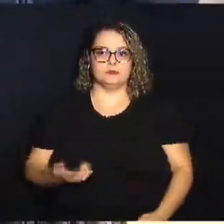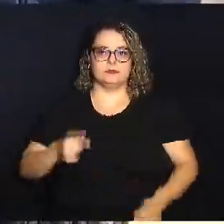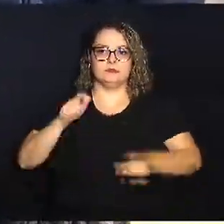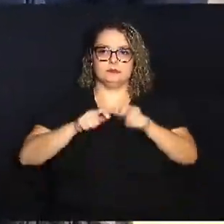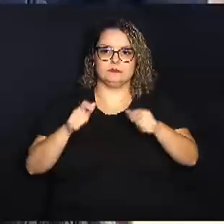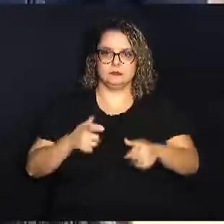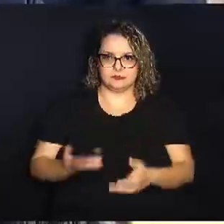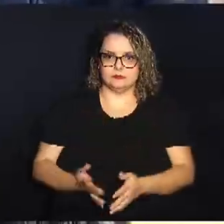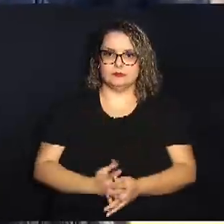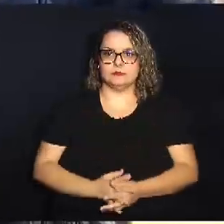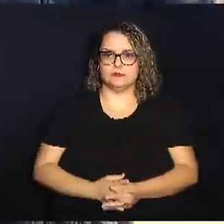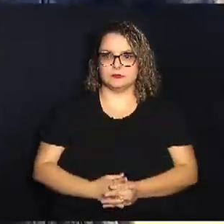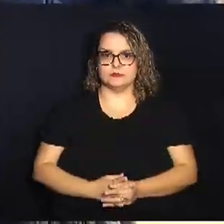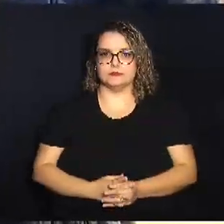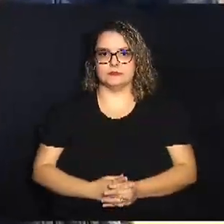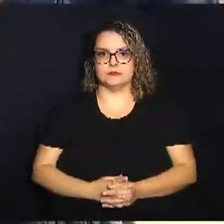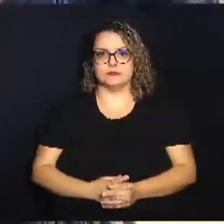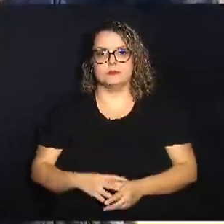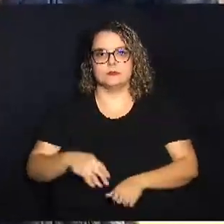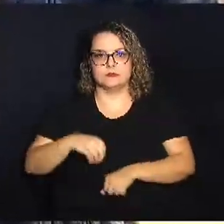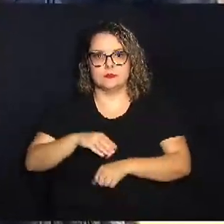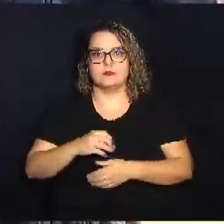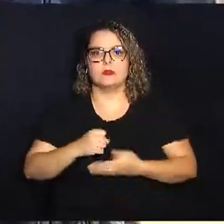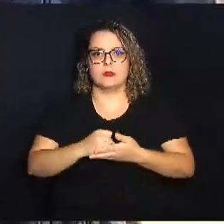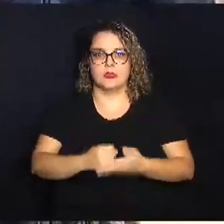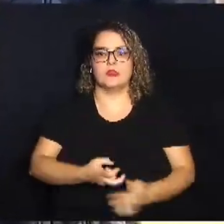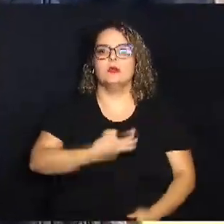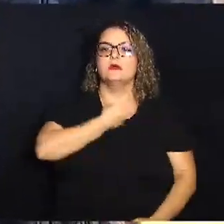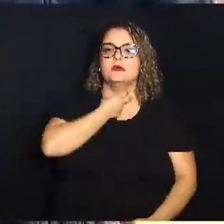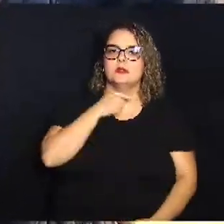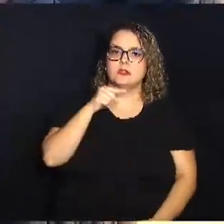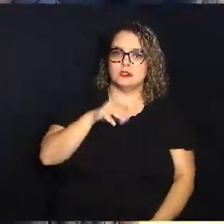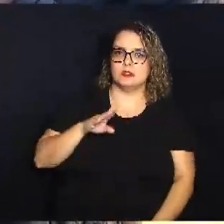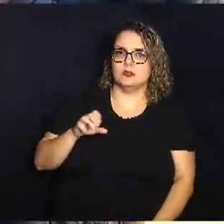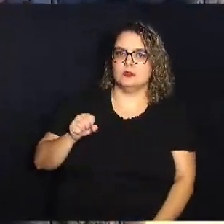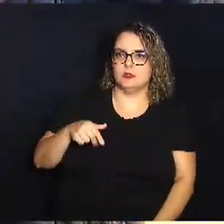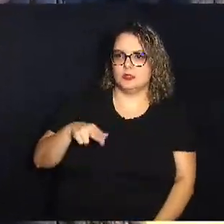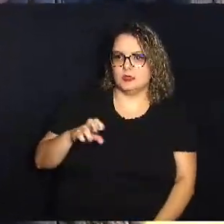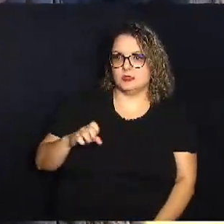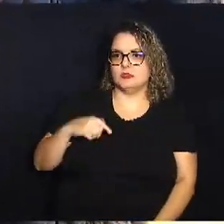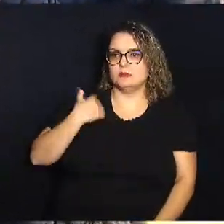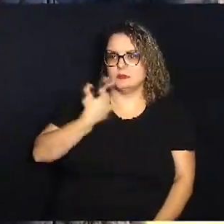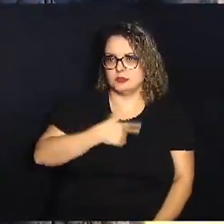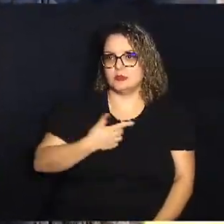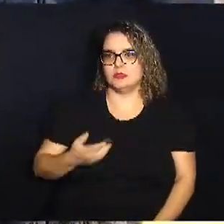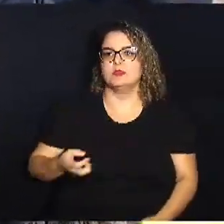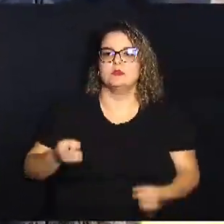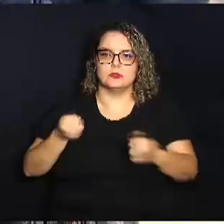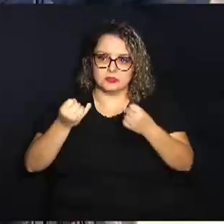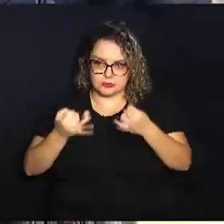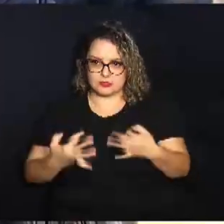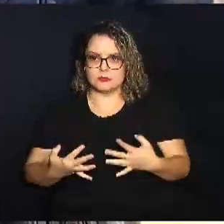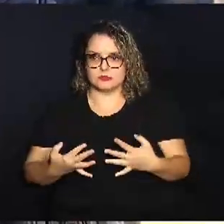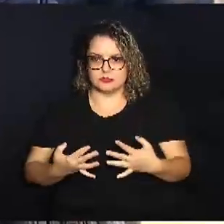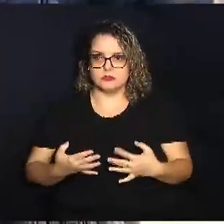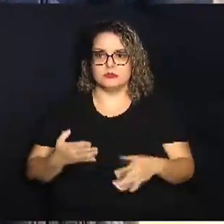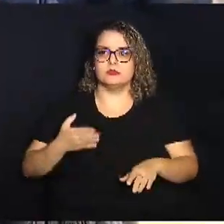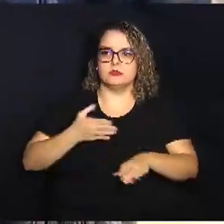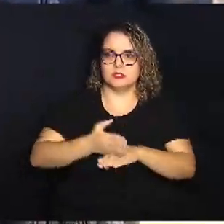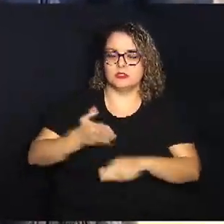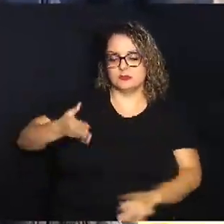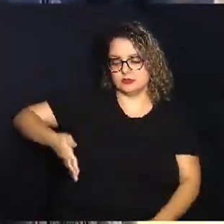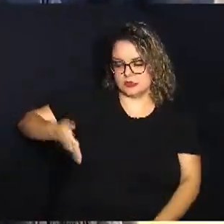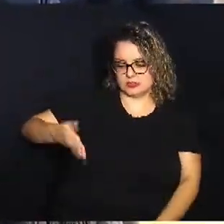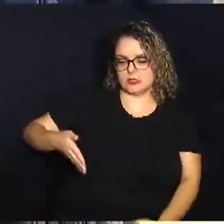for encaminhando, levando o morcego lá no bosque do Jequitibás, por nossa orientação, é na entrada lateral,